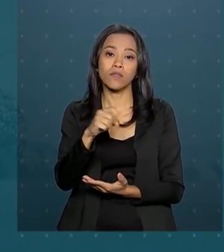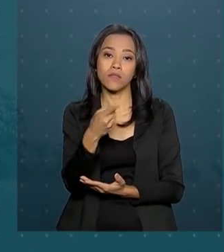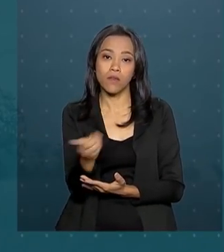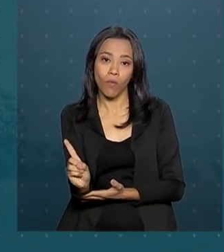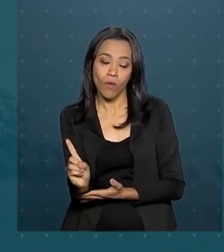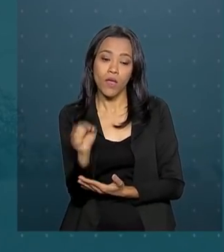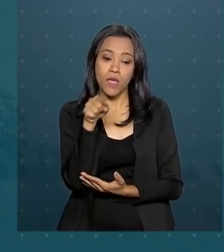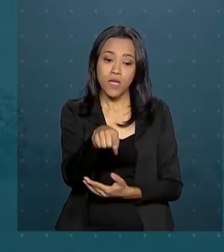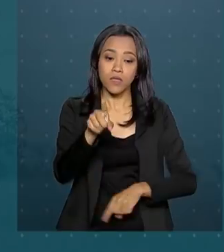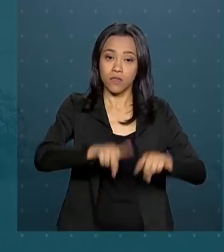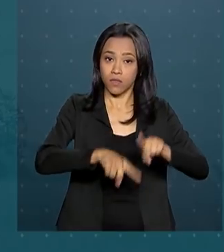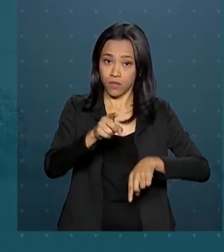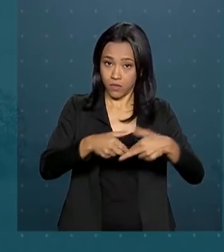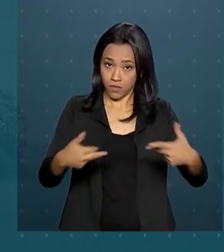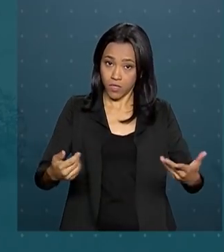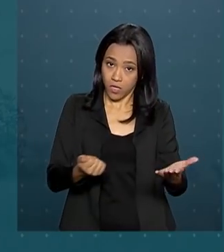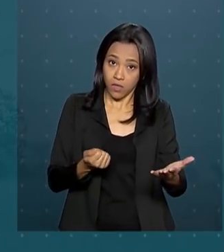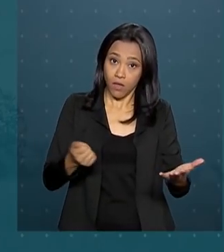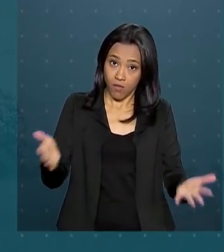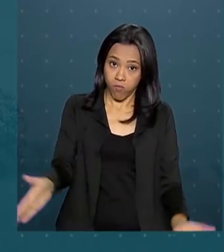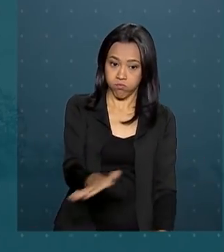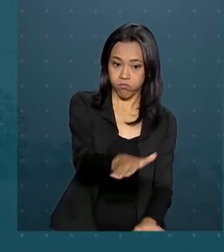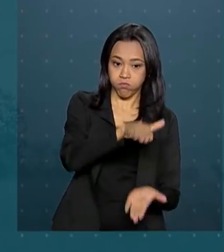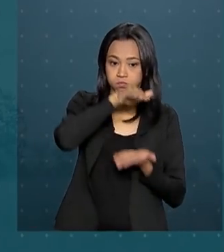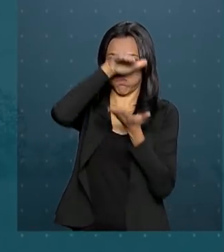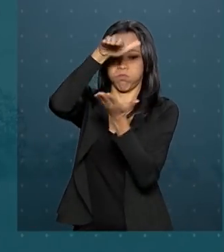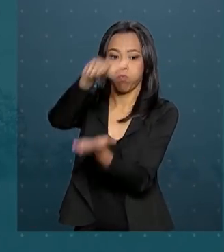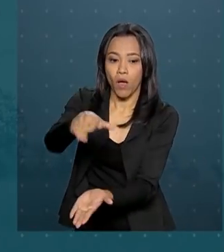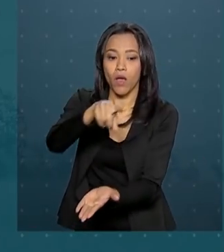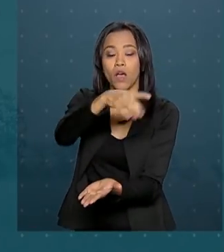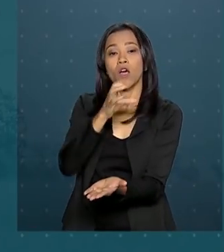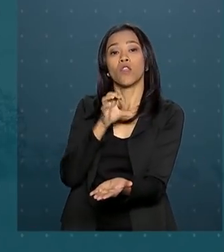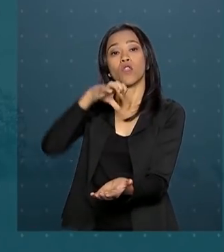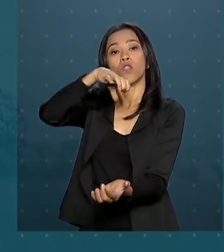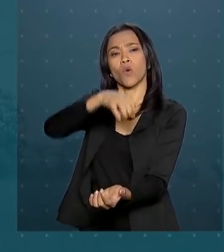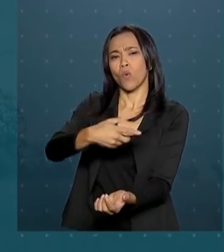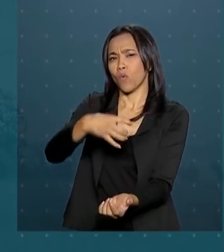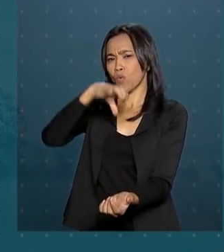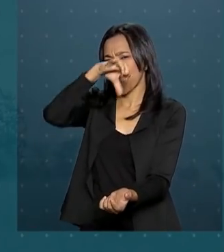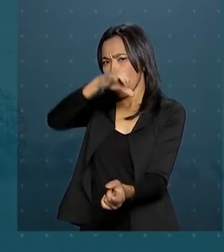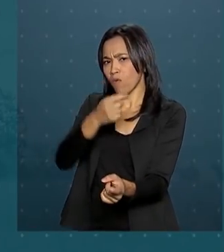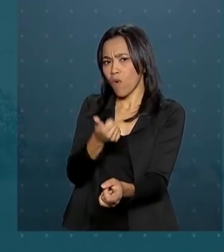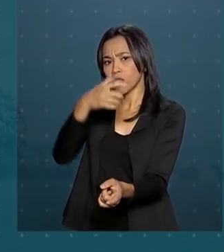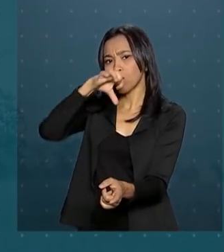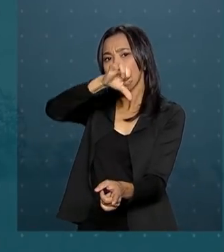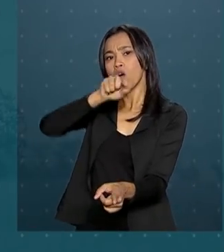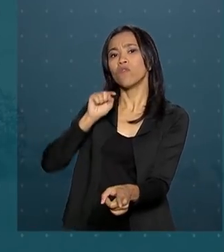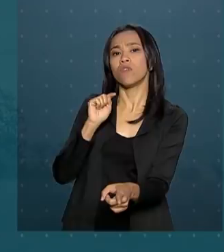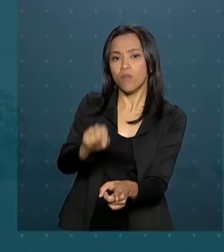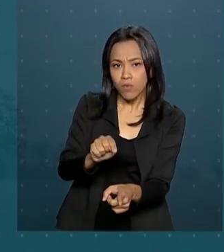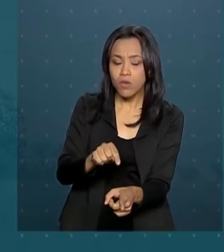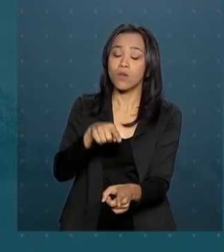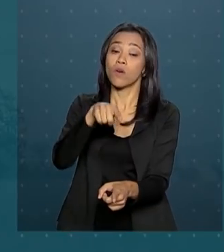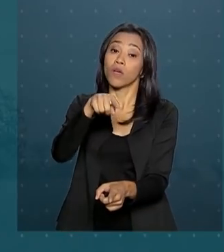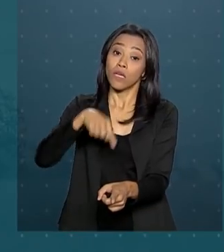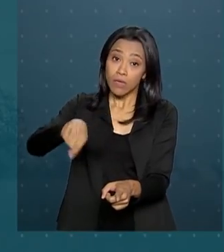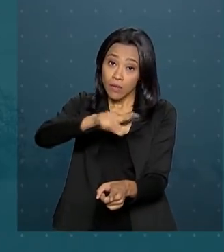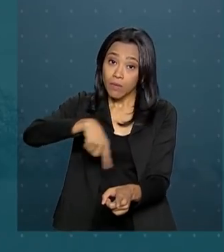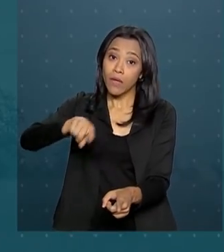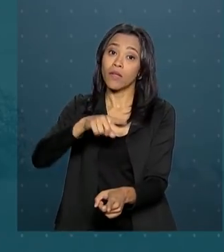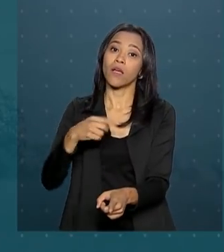Produtos entregues por cerca de 9 mil agricultores familiares, destes, 85% mulheres.